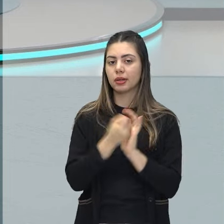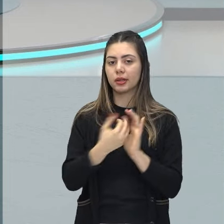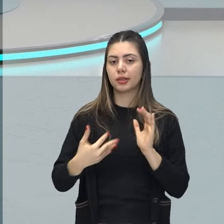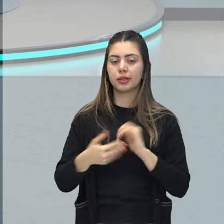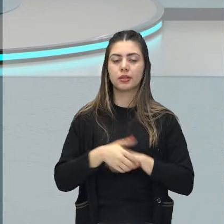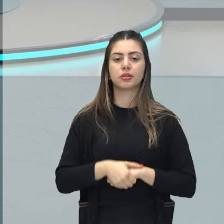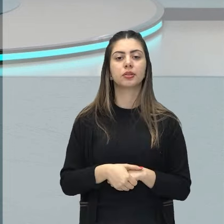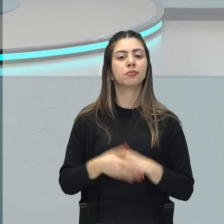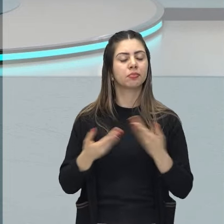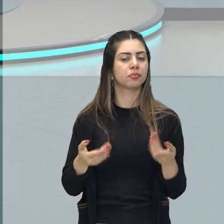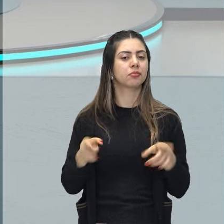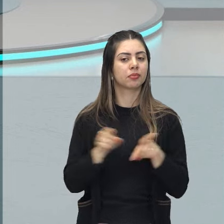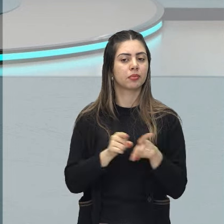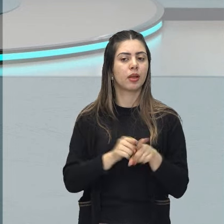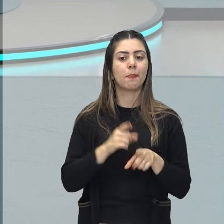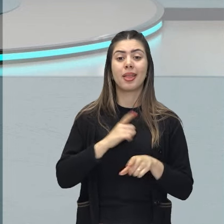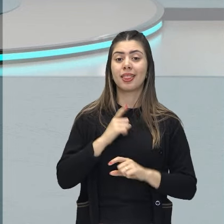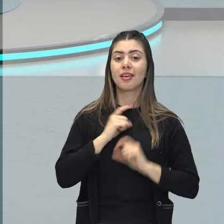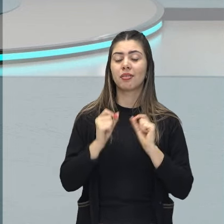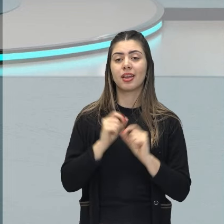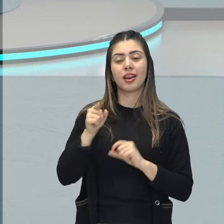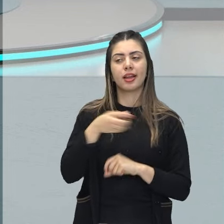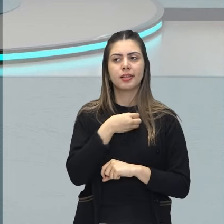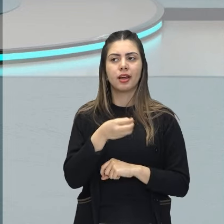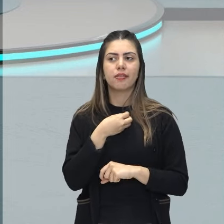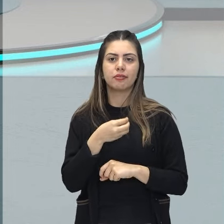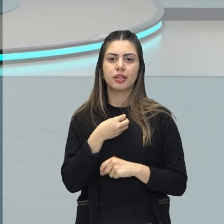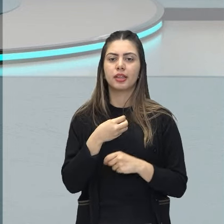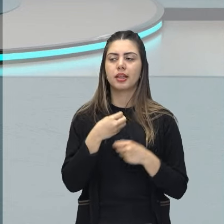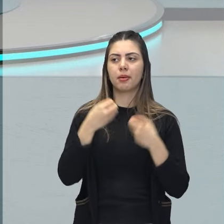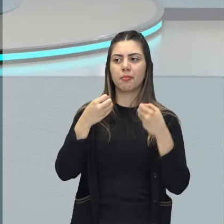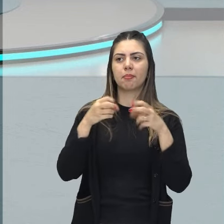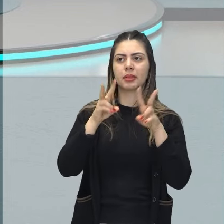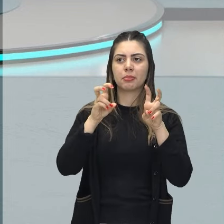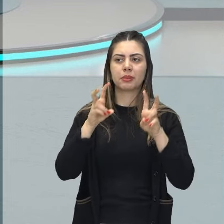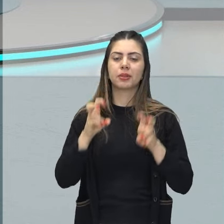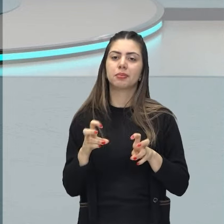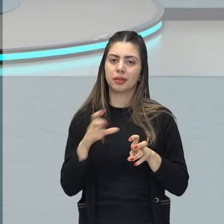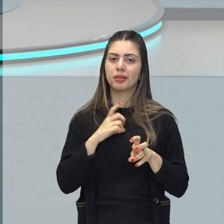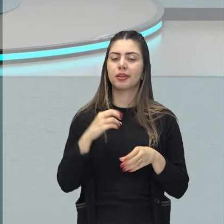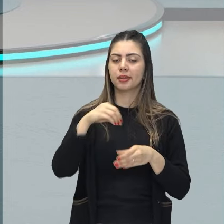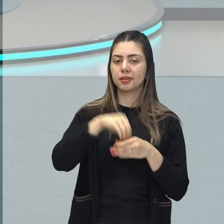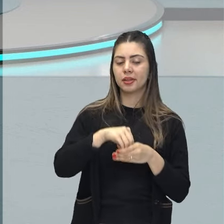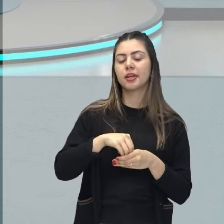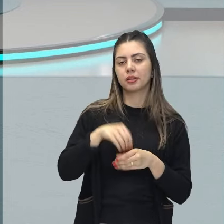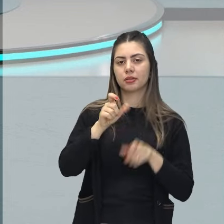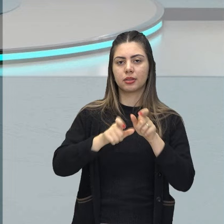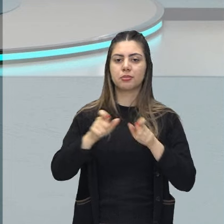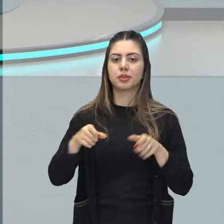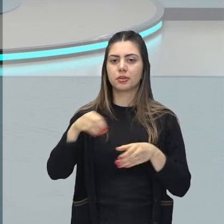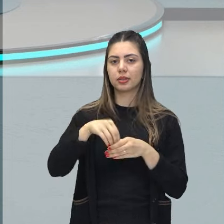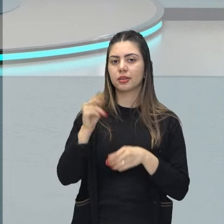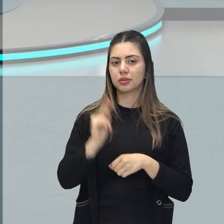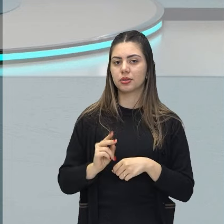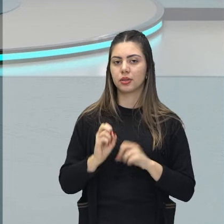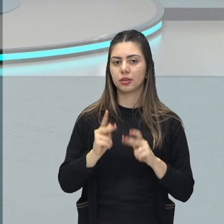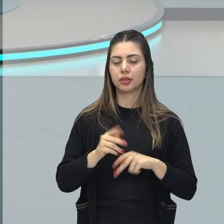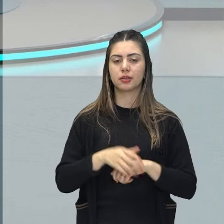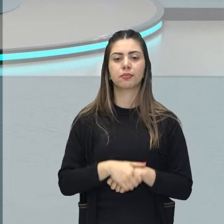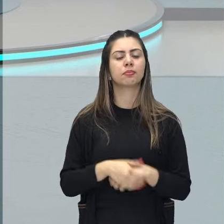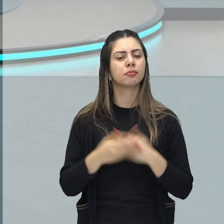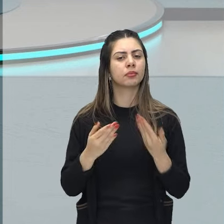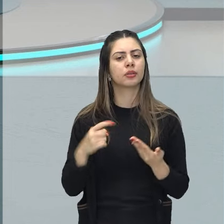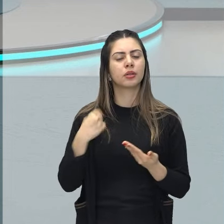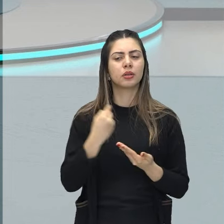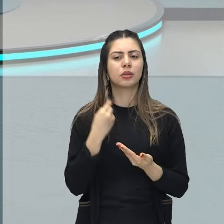além das questões existenciais que também vão estar presentes ali nos personagens, certo? Para que a gente